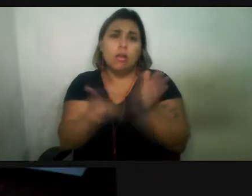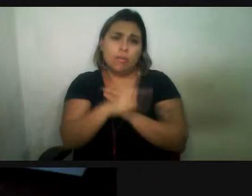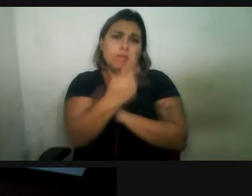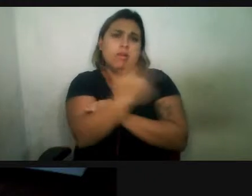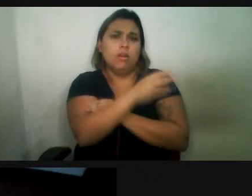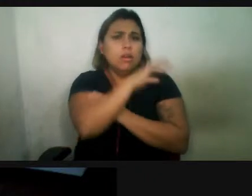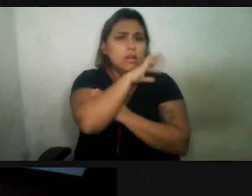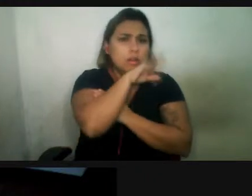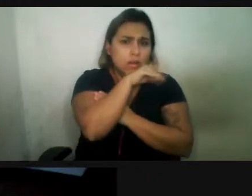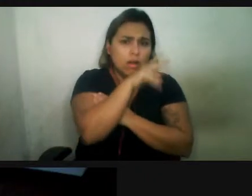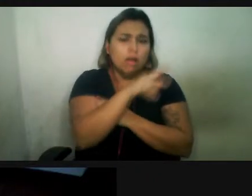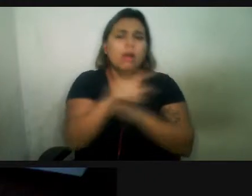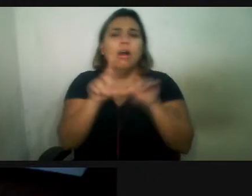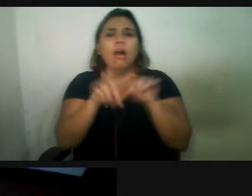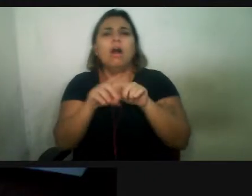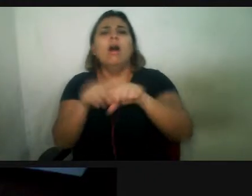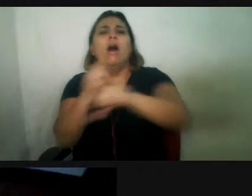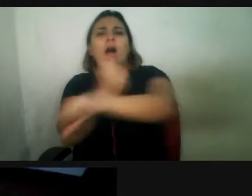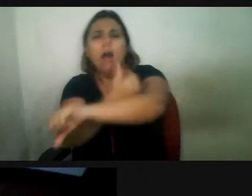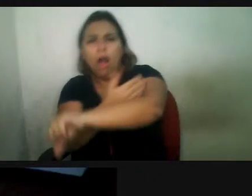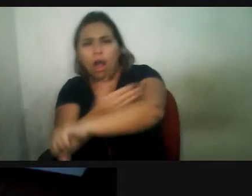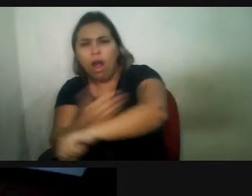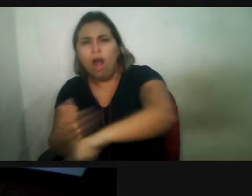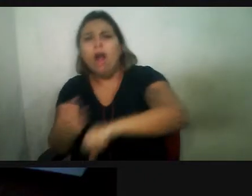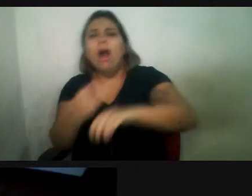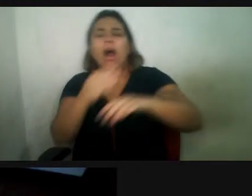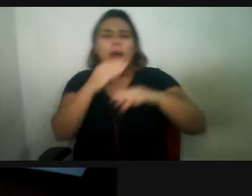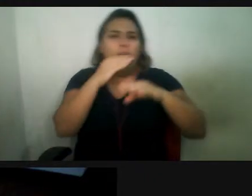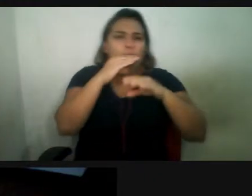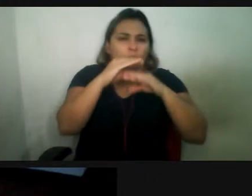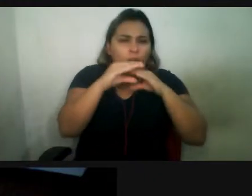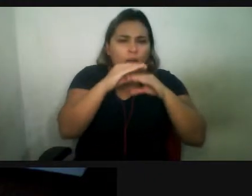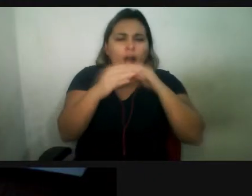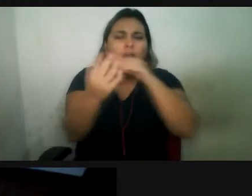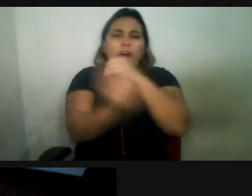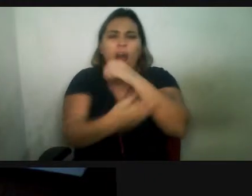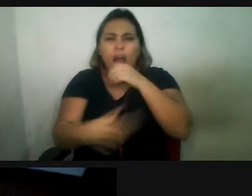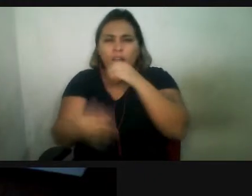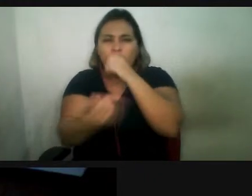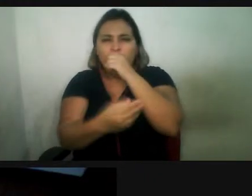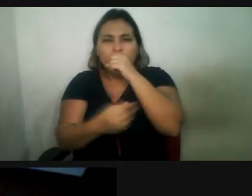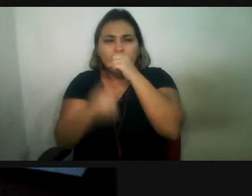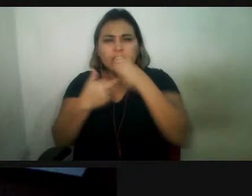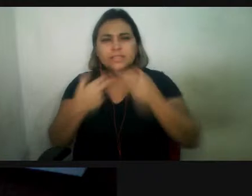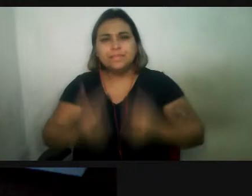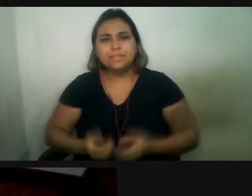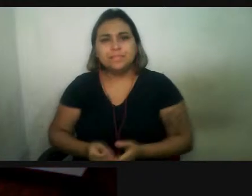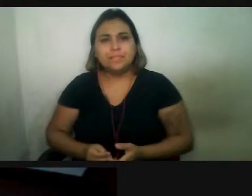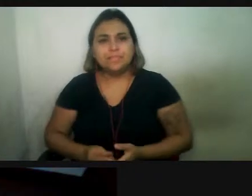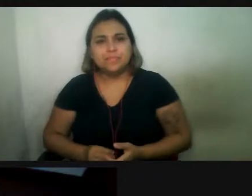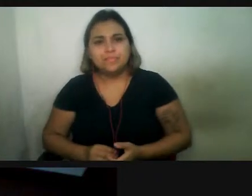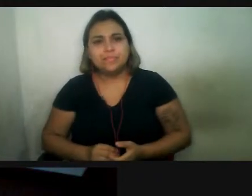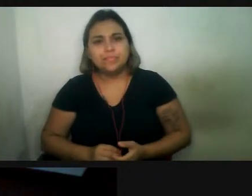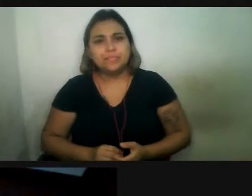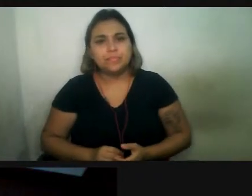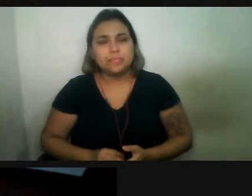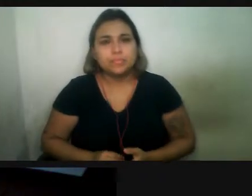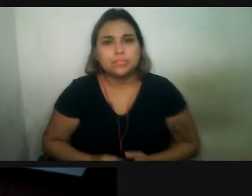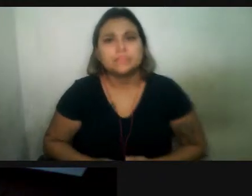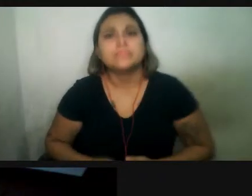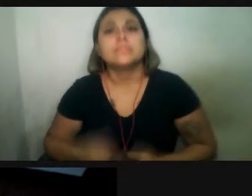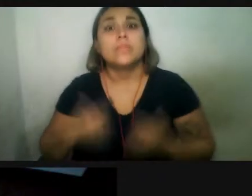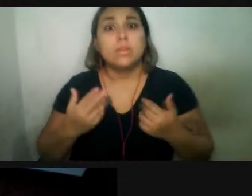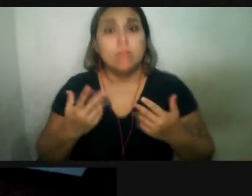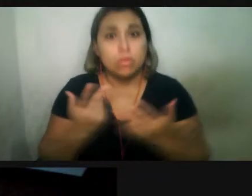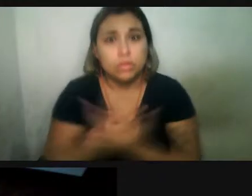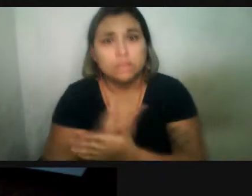migratório, comunicação entre os indivíduos, indivíduos. Então, os ruídos, de maneira geral, tem esse potencial.